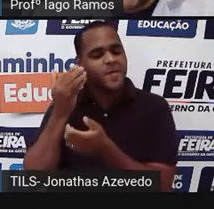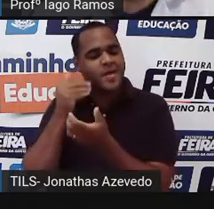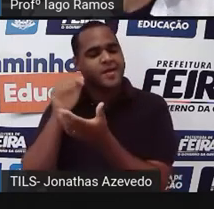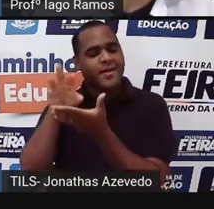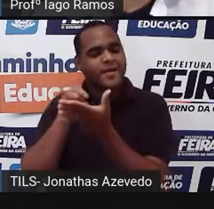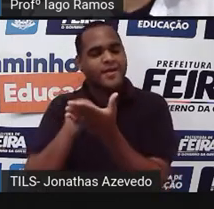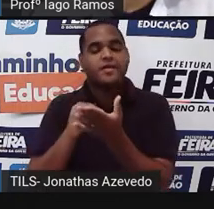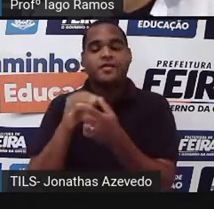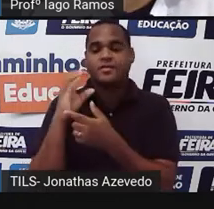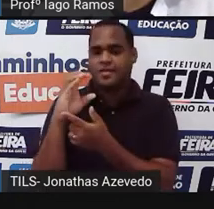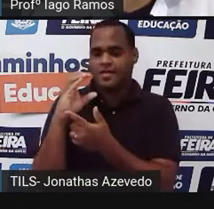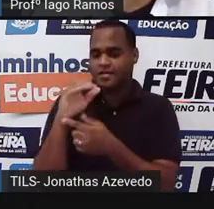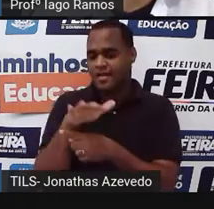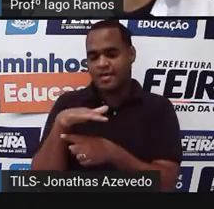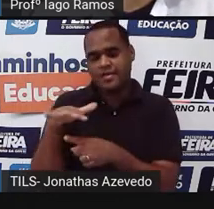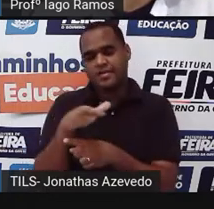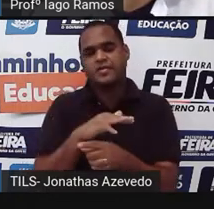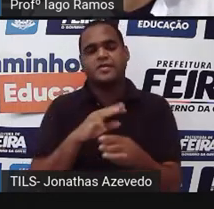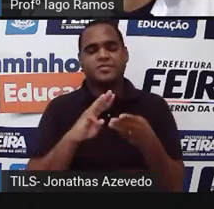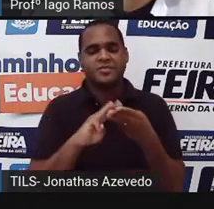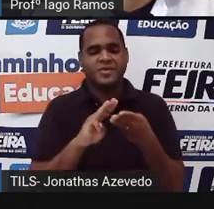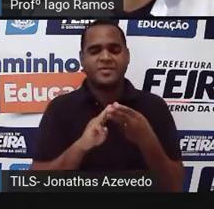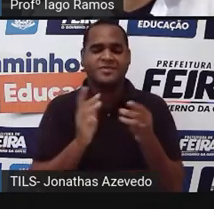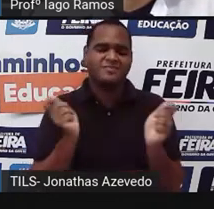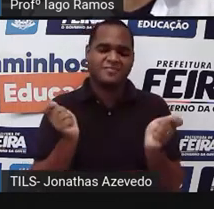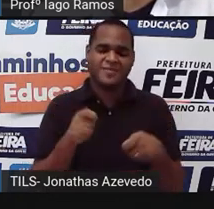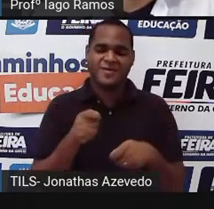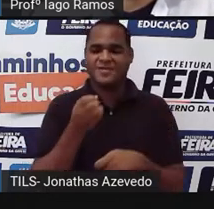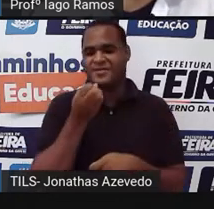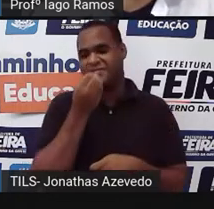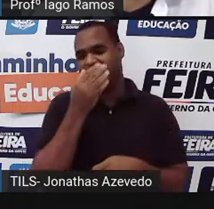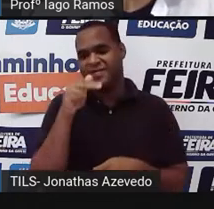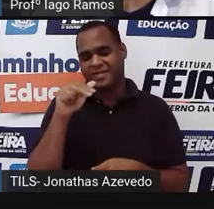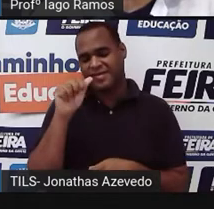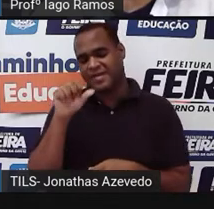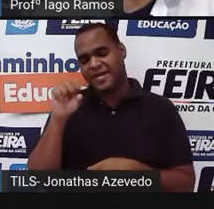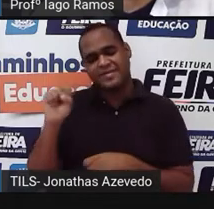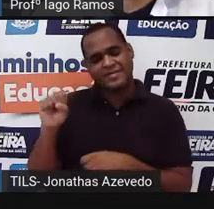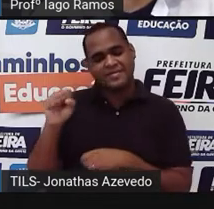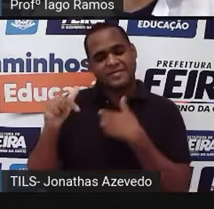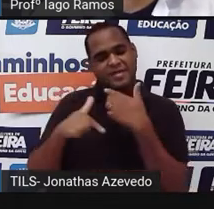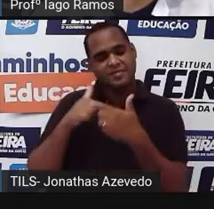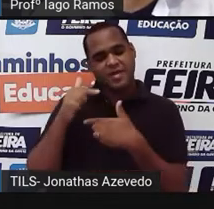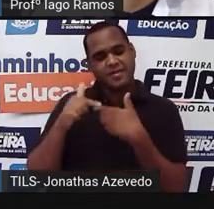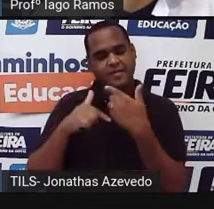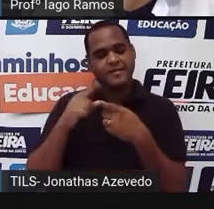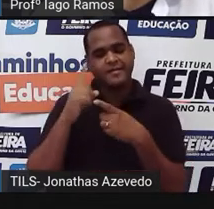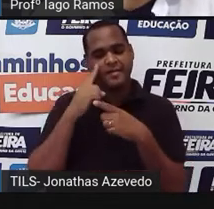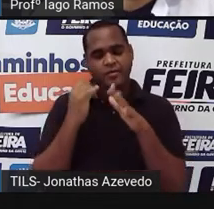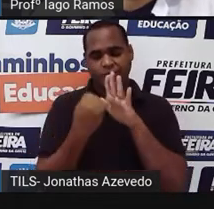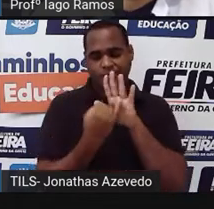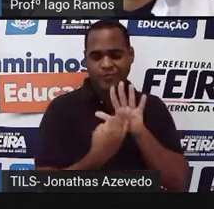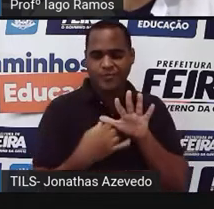ciência, né? Inclusive, dentro aí da NASA, tá bom? Que é uma grande instituição